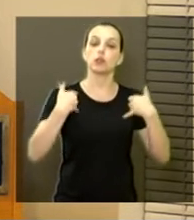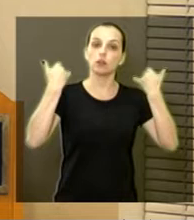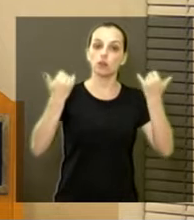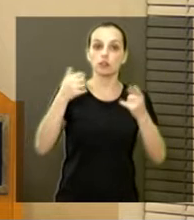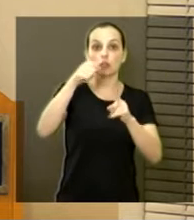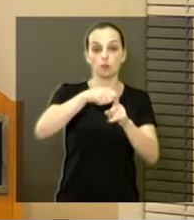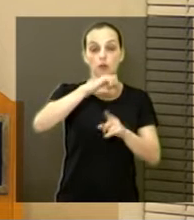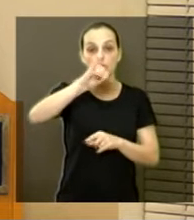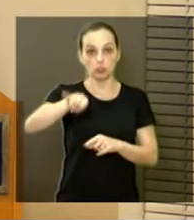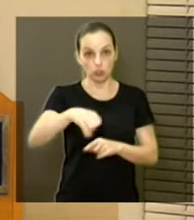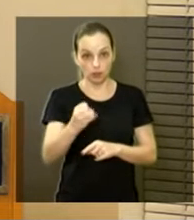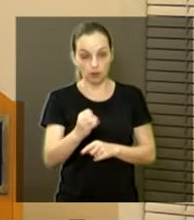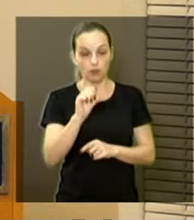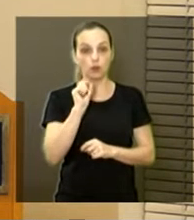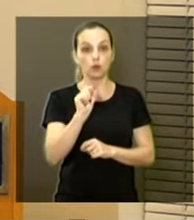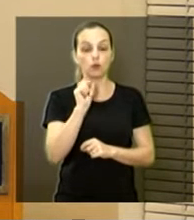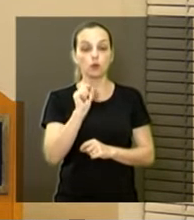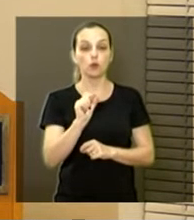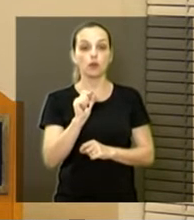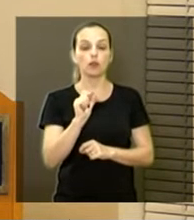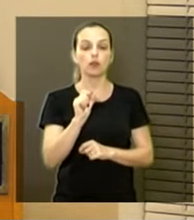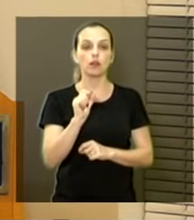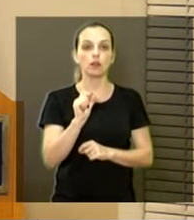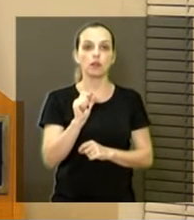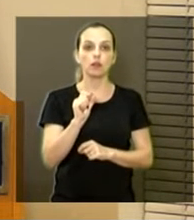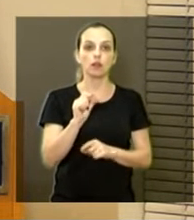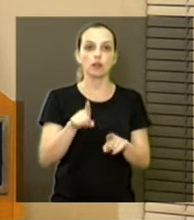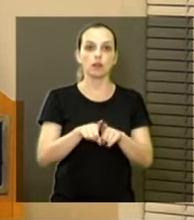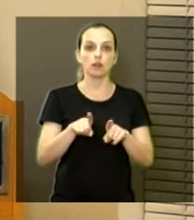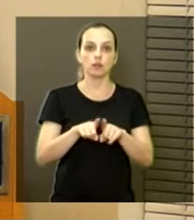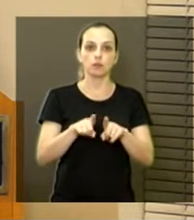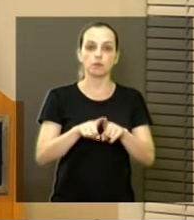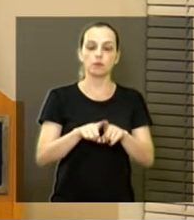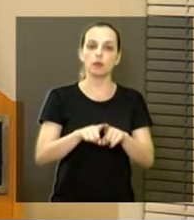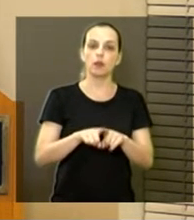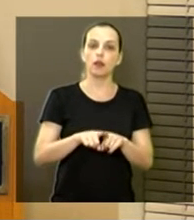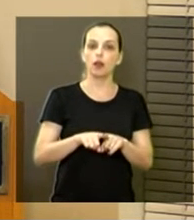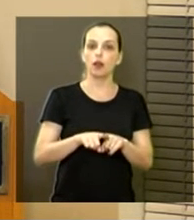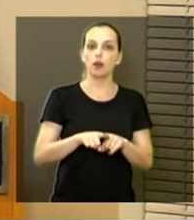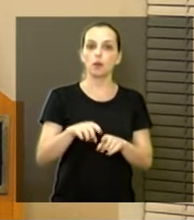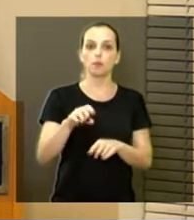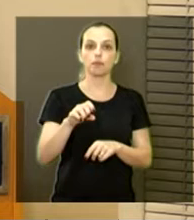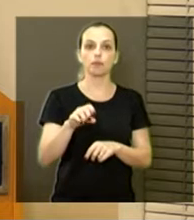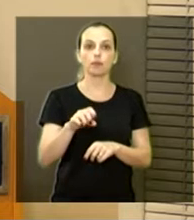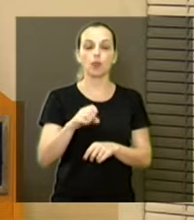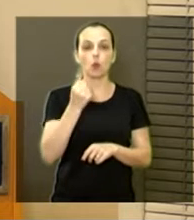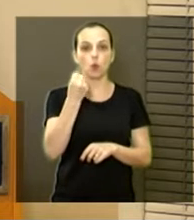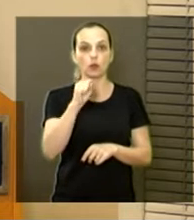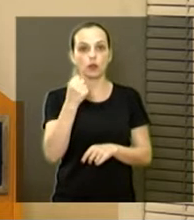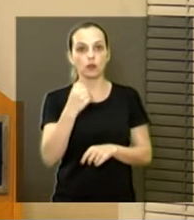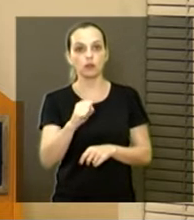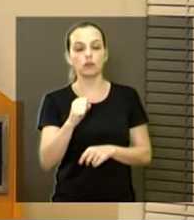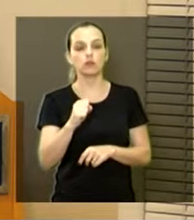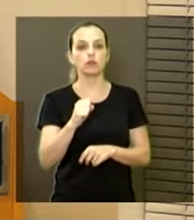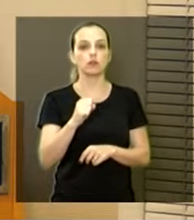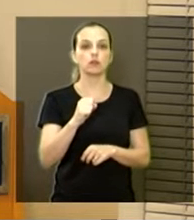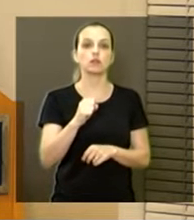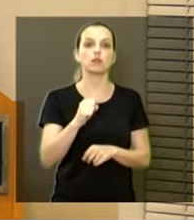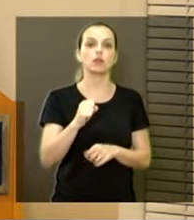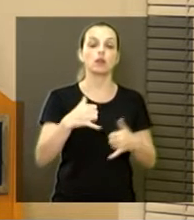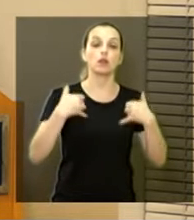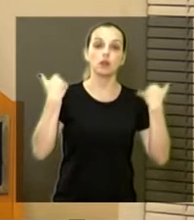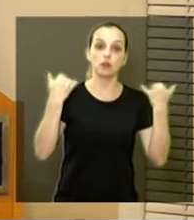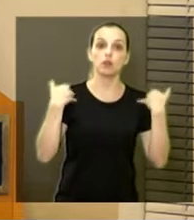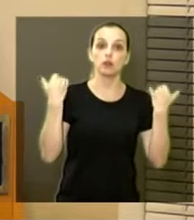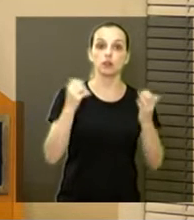Zé Luiz e o Paulo Landim, reafirmando aí os 88 anos do imparcial e